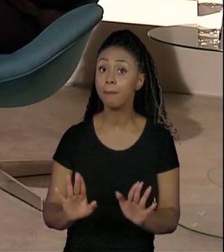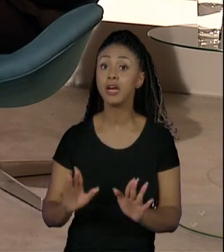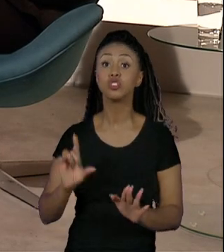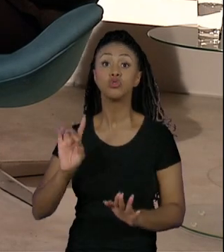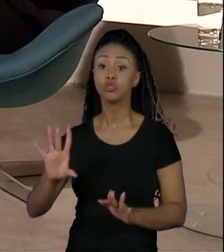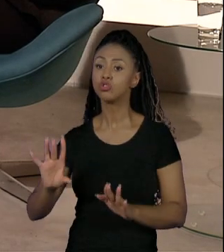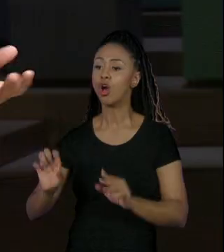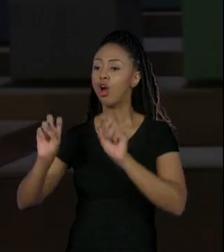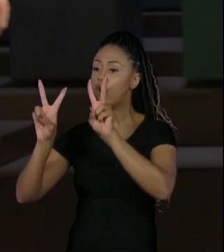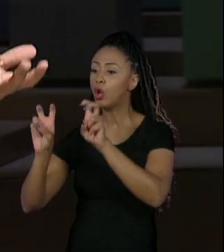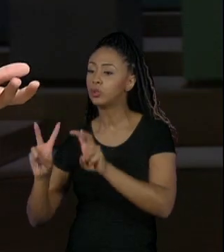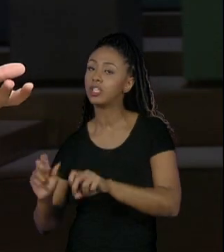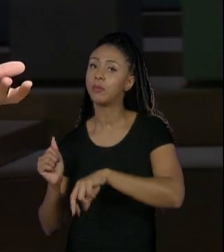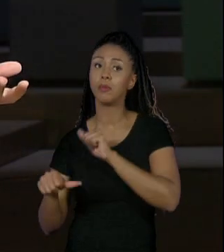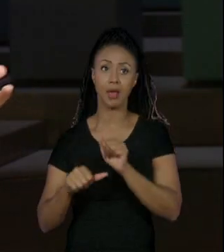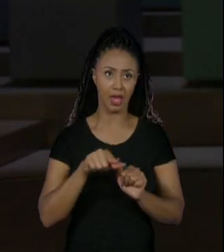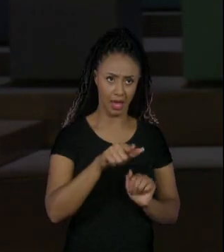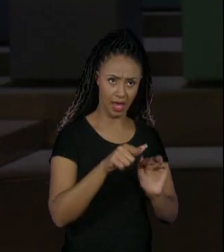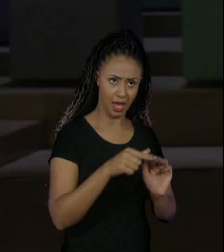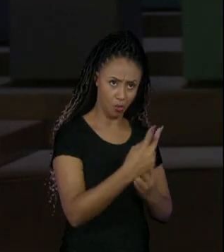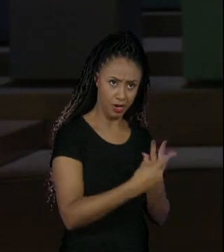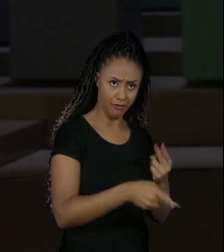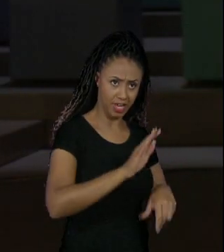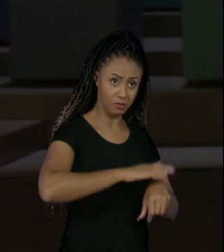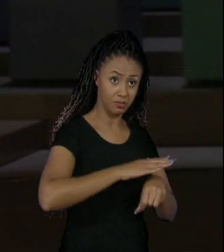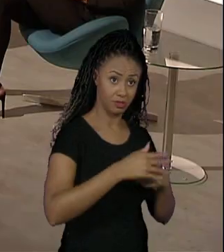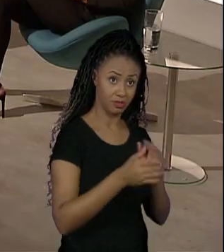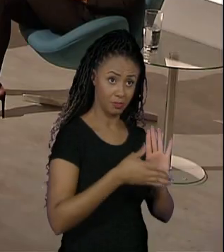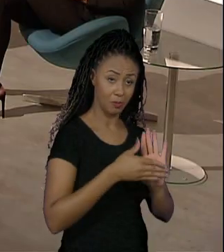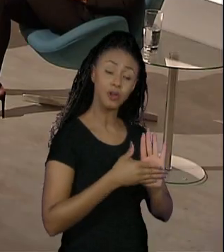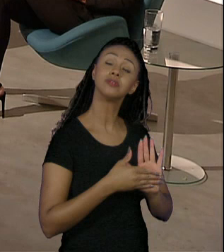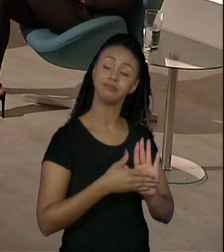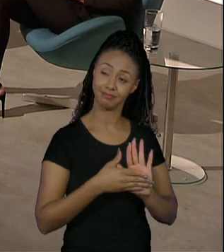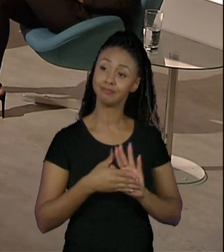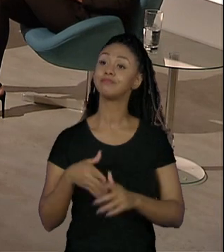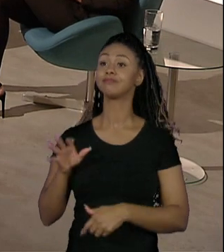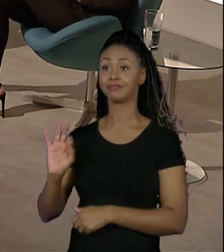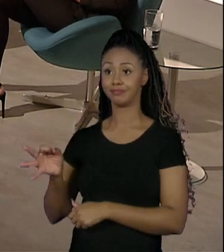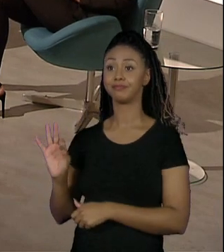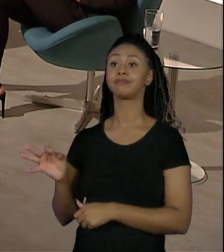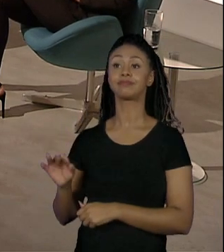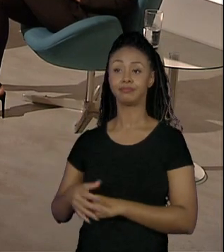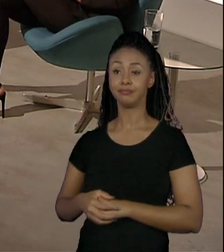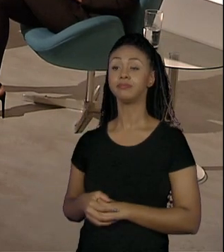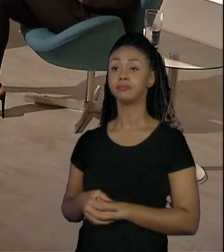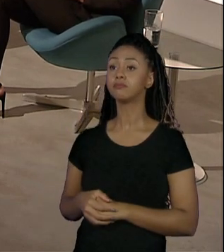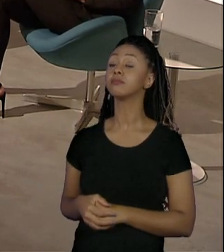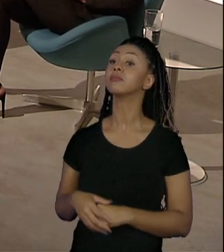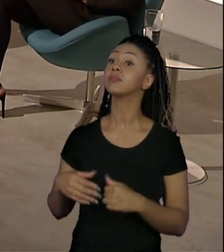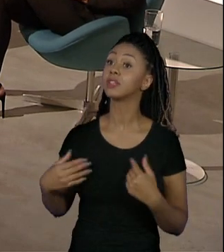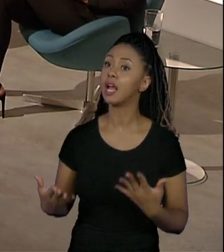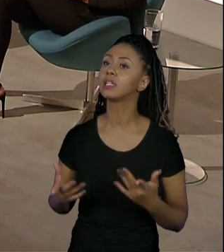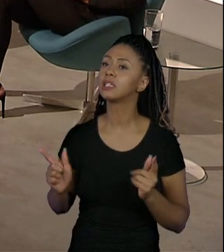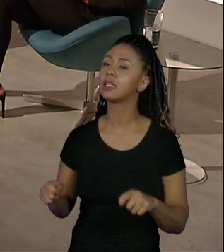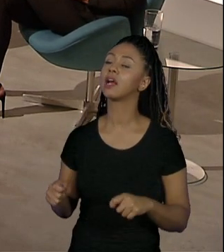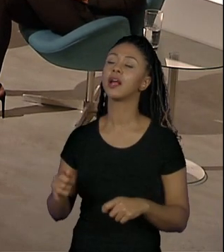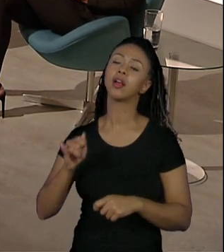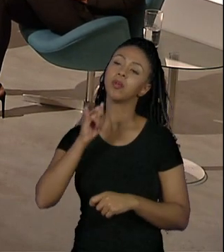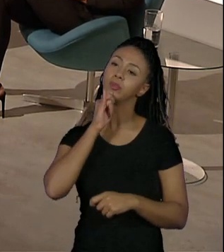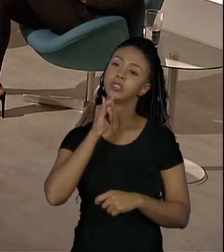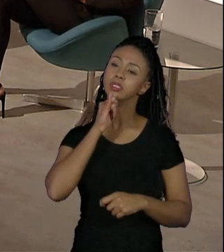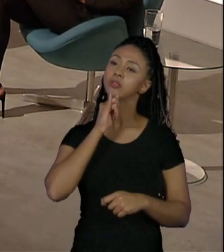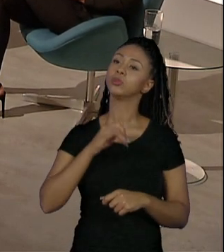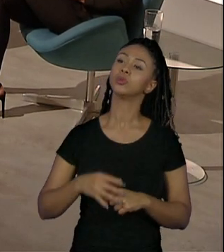Isso a própria Univesp propõe, né? Essas temáticas. Isso, propõe essas temáticas para os alunos e aí eles podem estar aí realmente